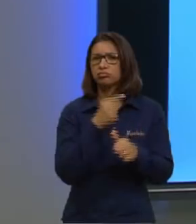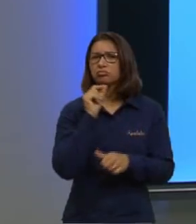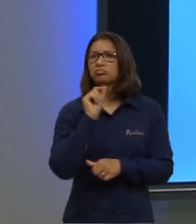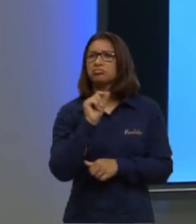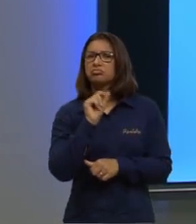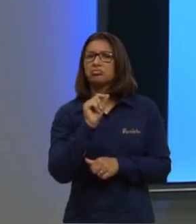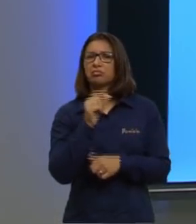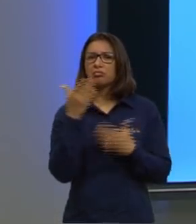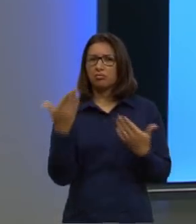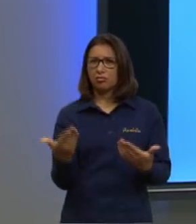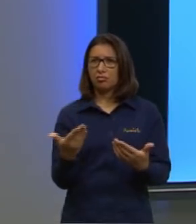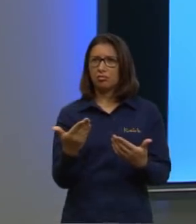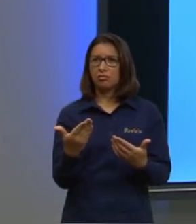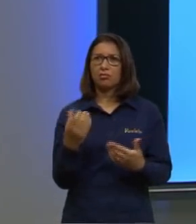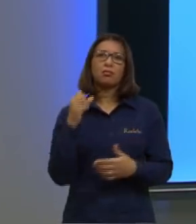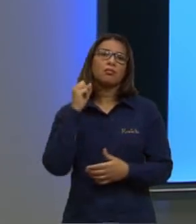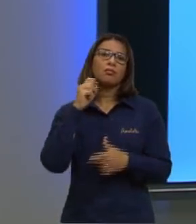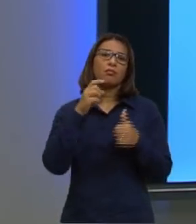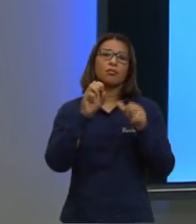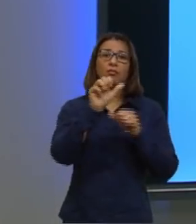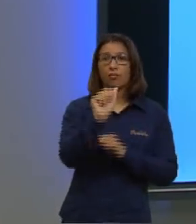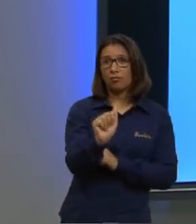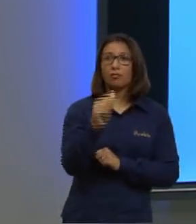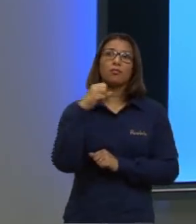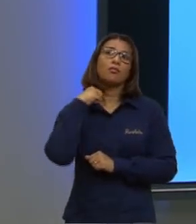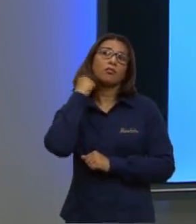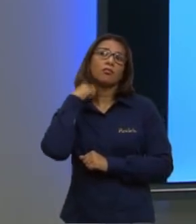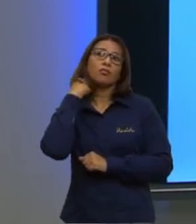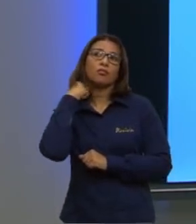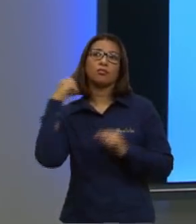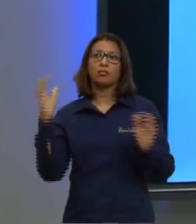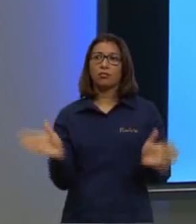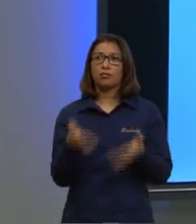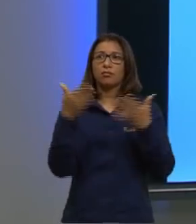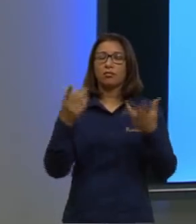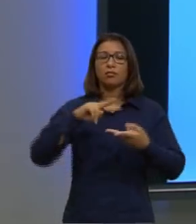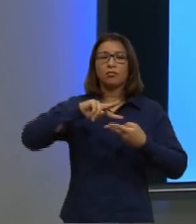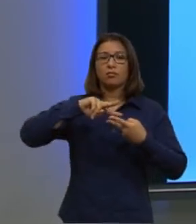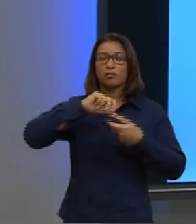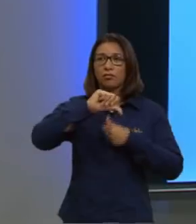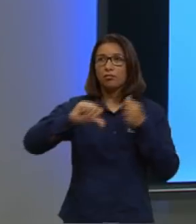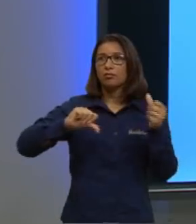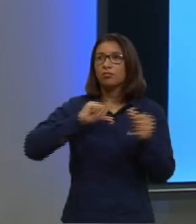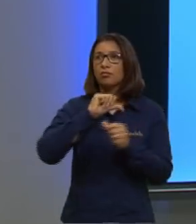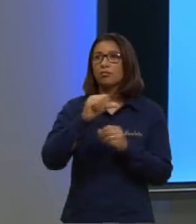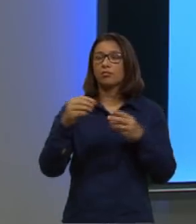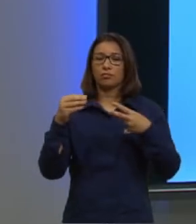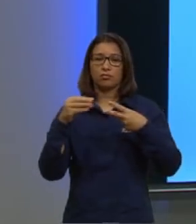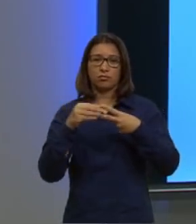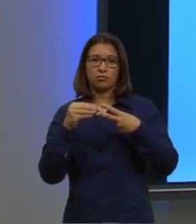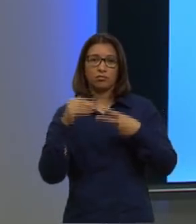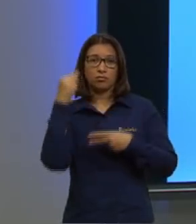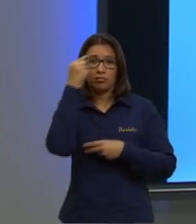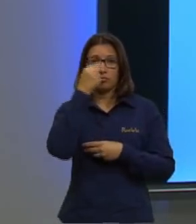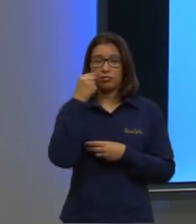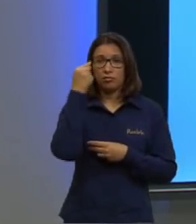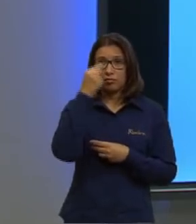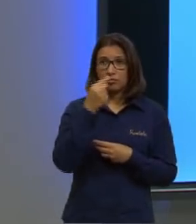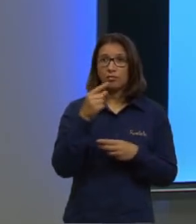hormônios estimulantes da regeneração celular da retina b